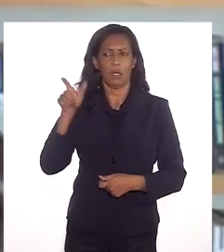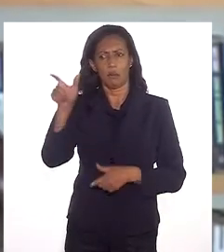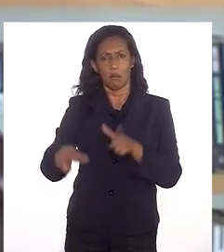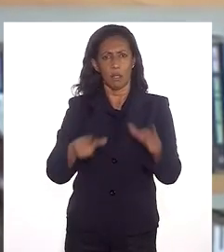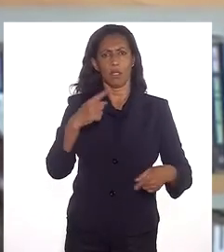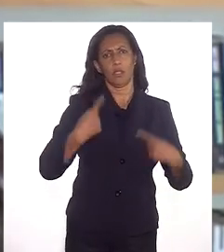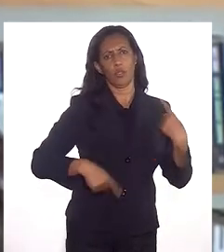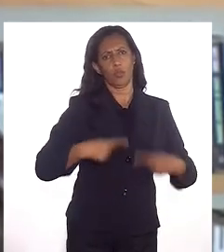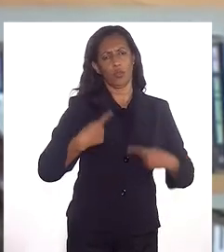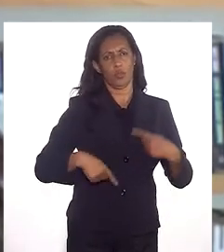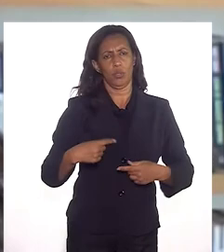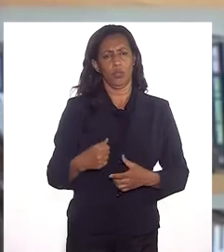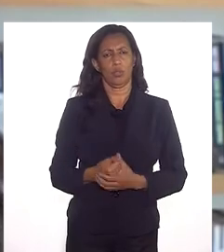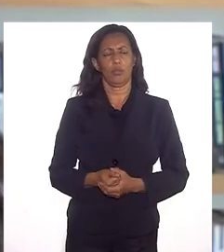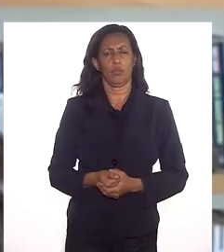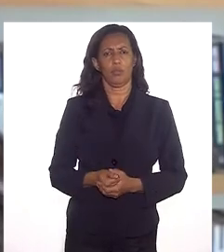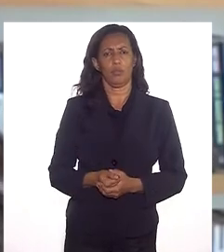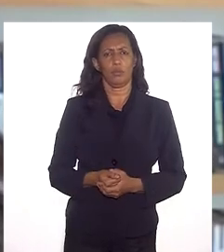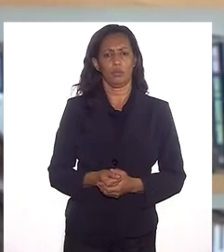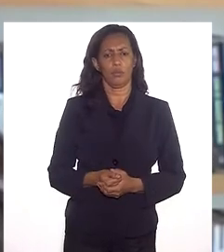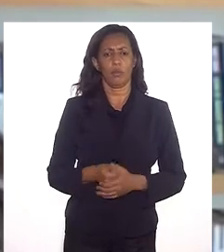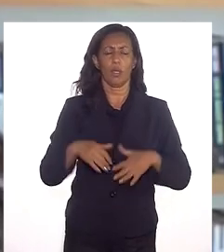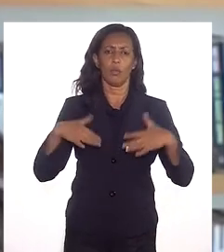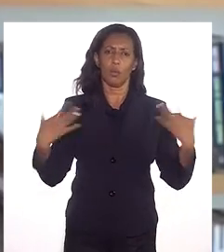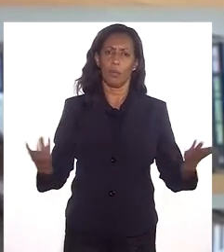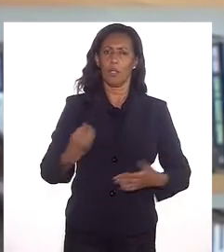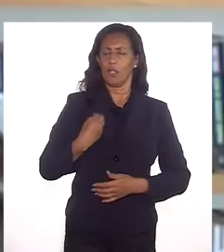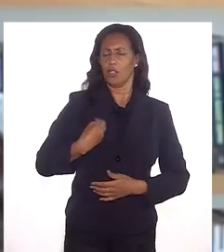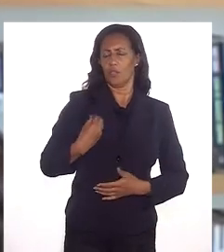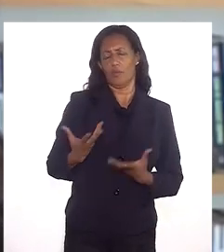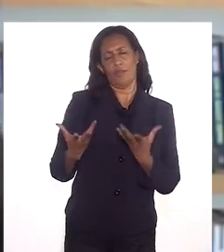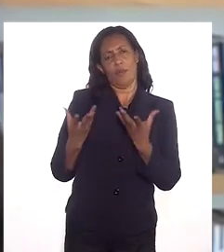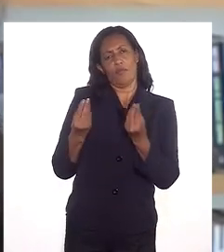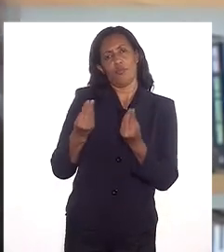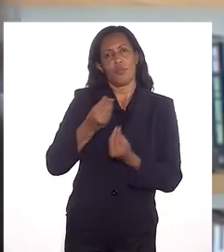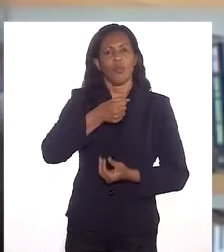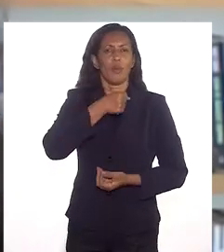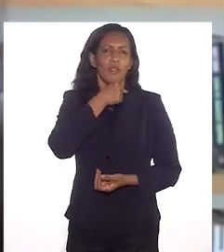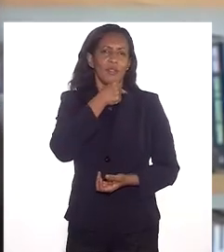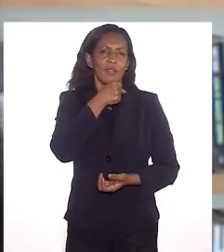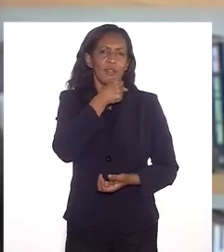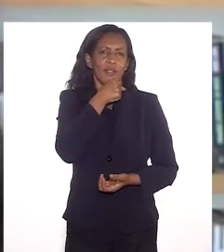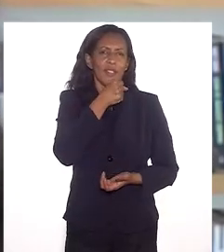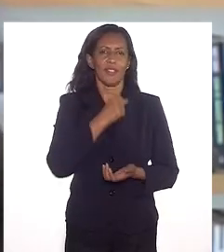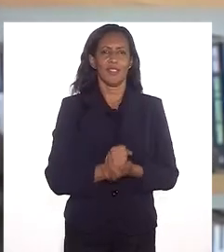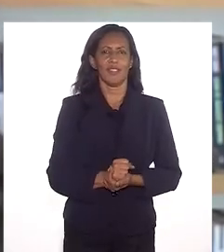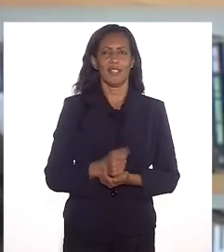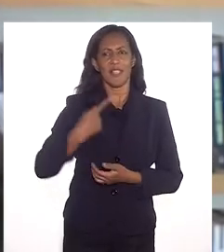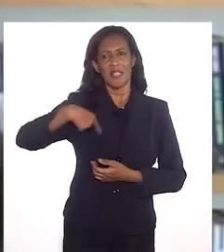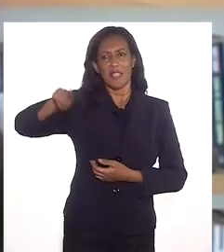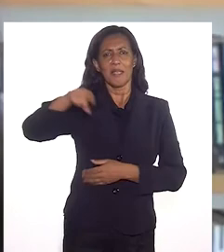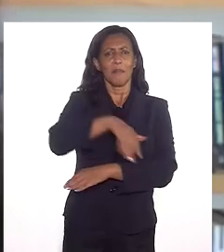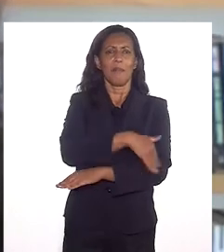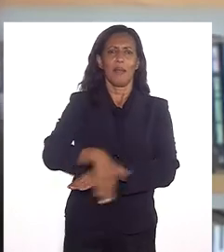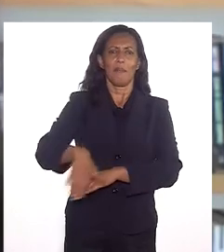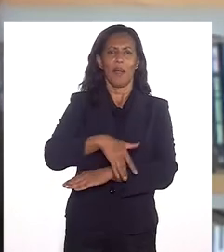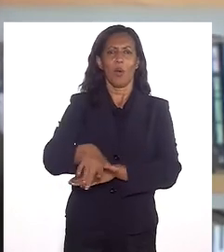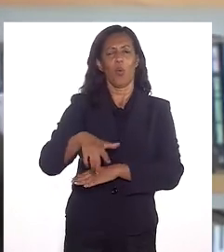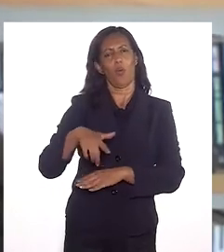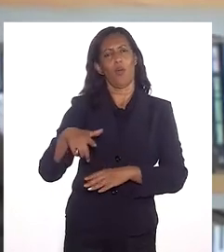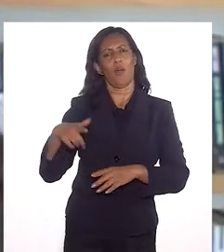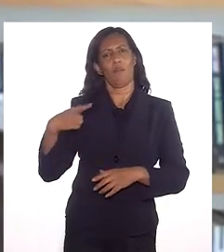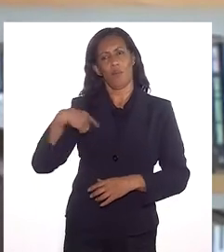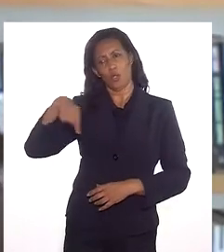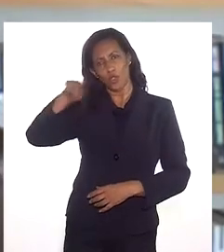precisam dessas políticas funcionando. Tomara que a gente viva muito para envelhecer e para ir para a rua